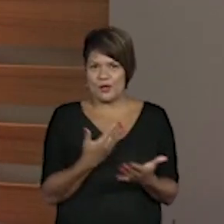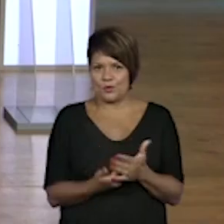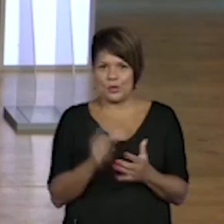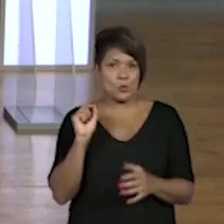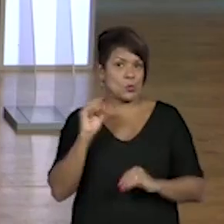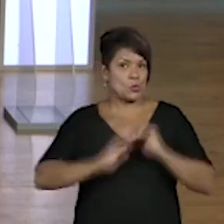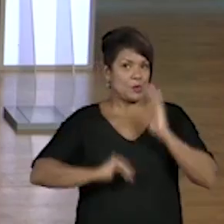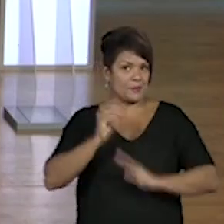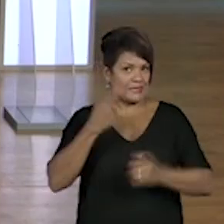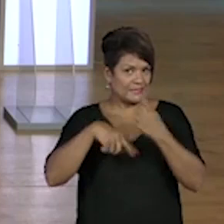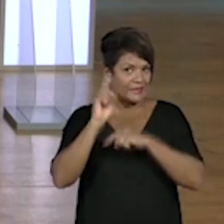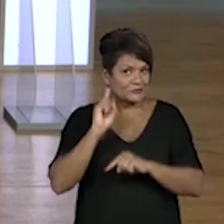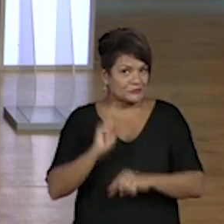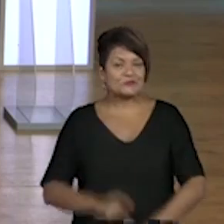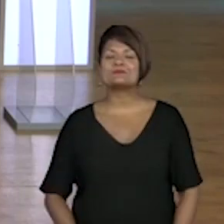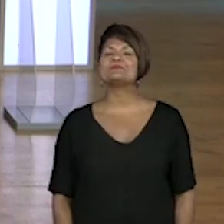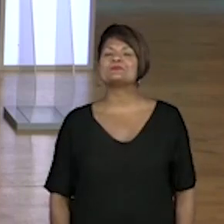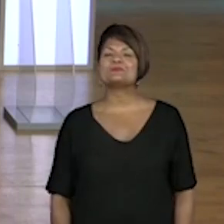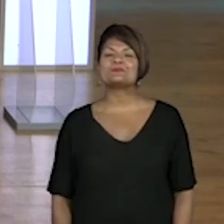qual é a habilidade do dia? Vamos!